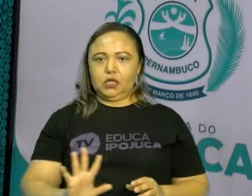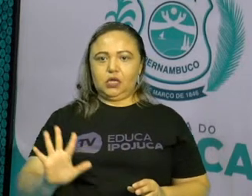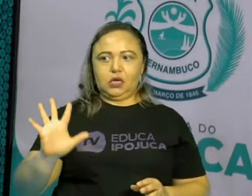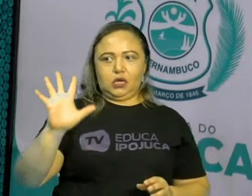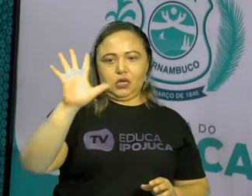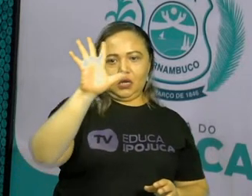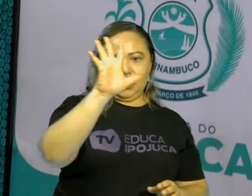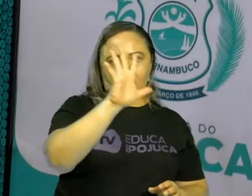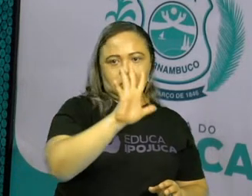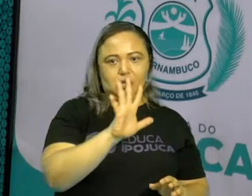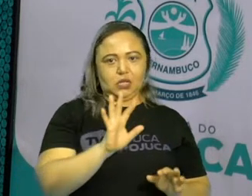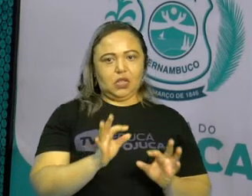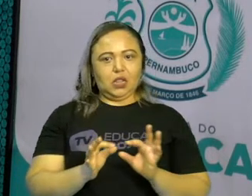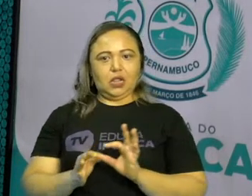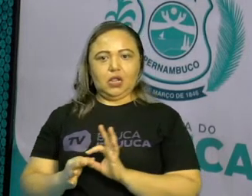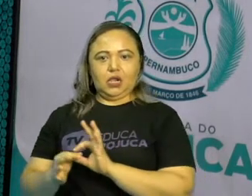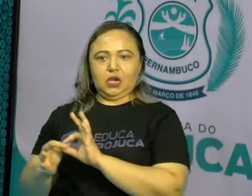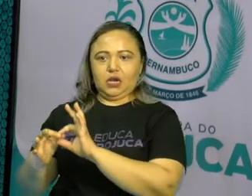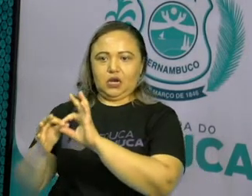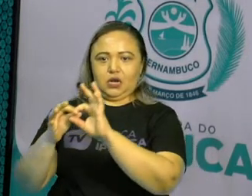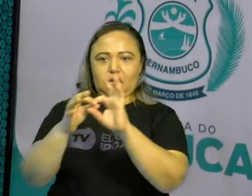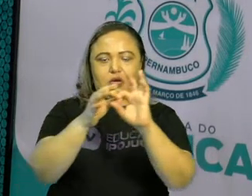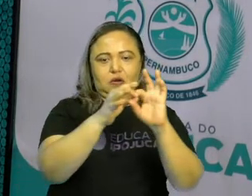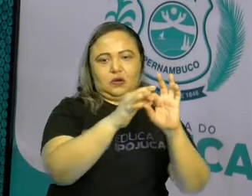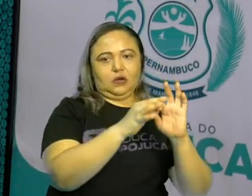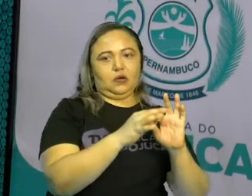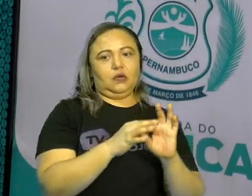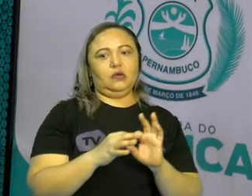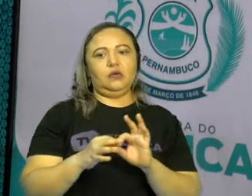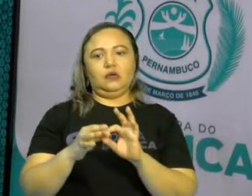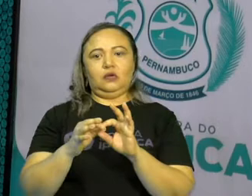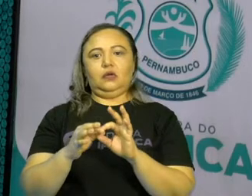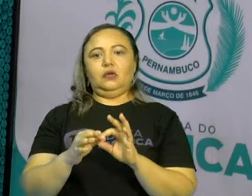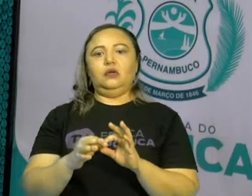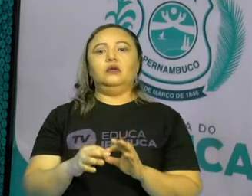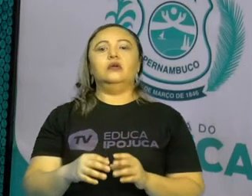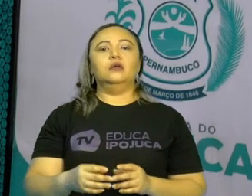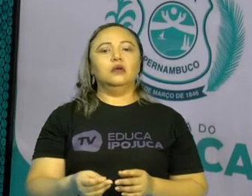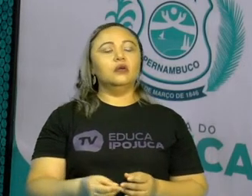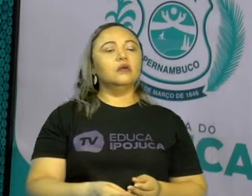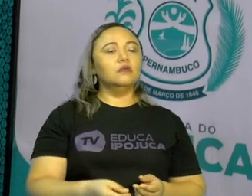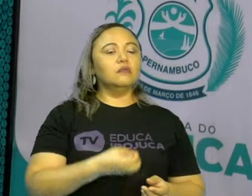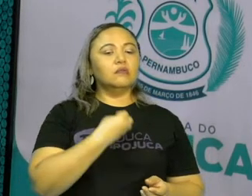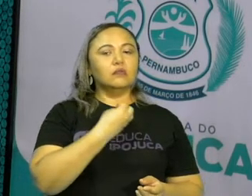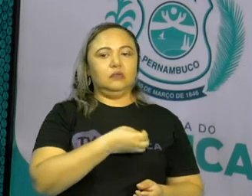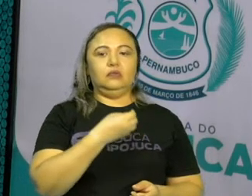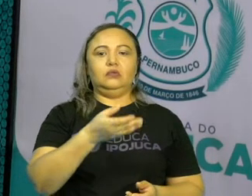uma relação, é estruturada através da relação, da